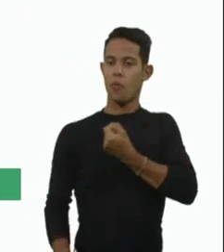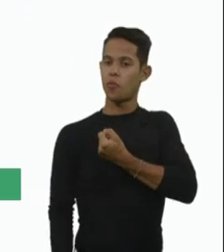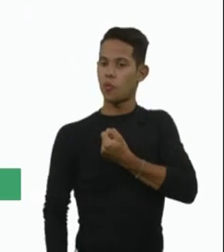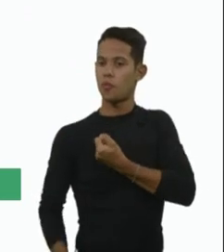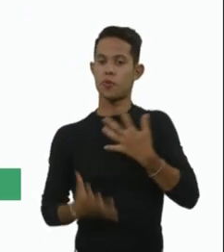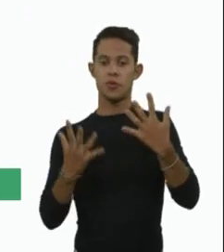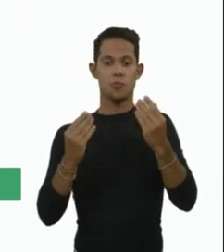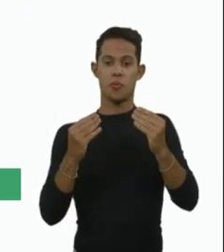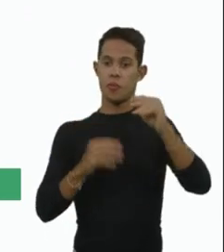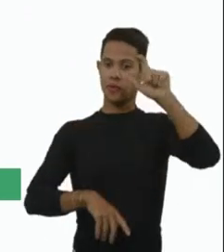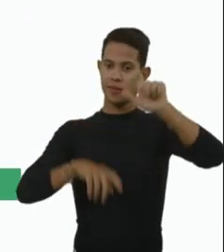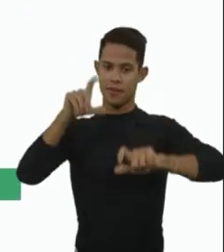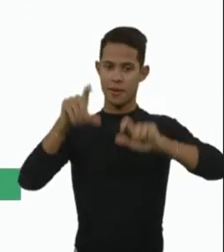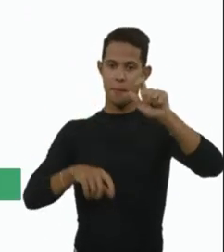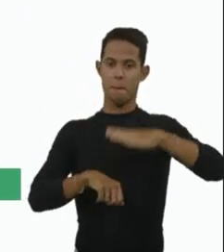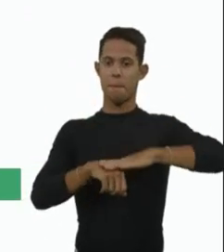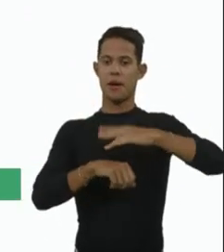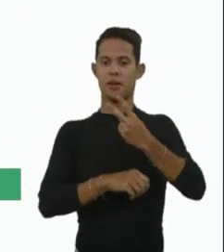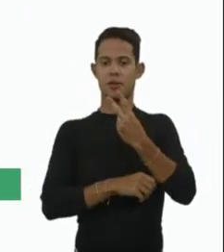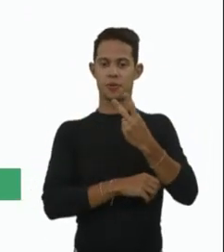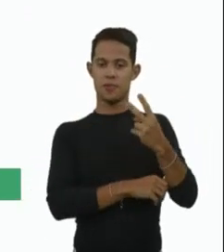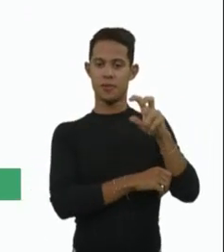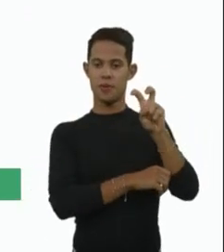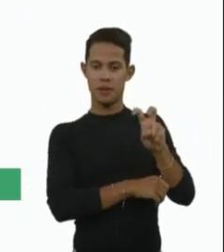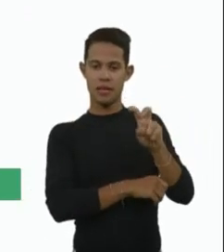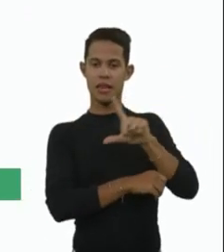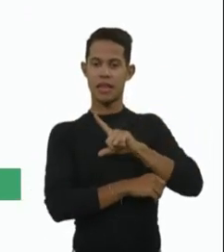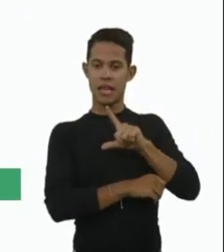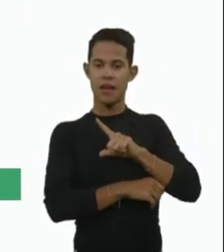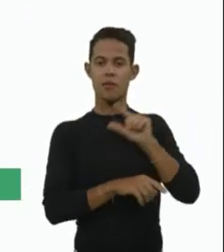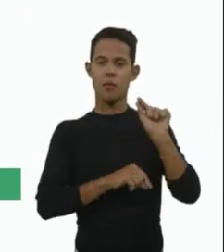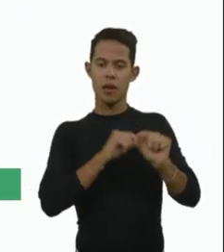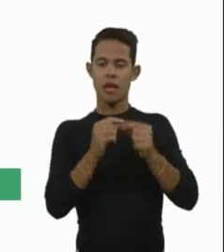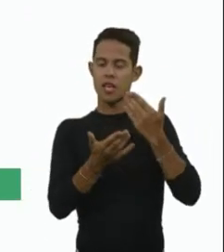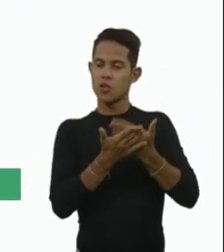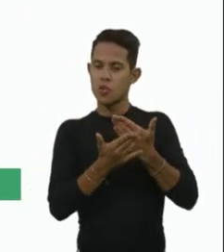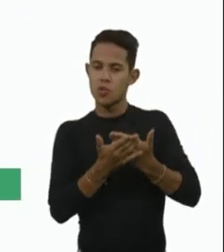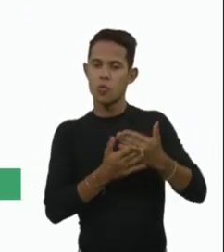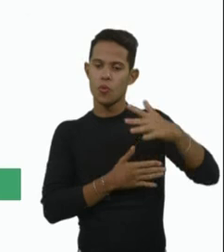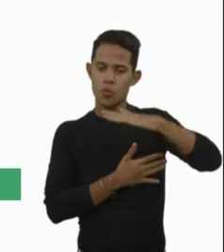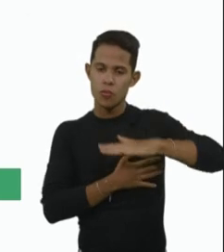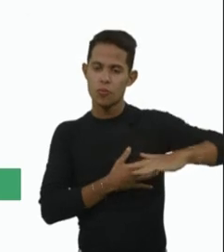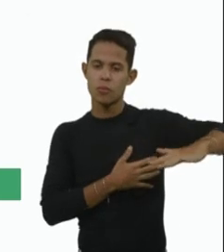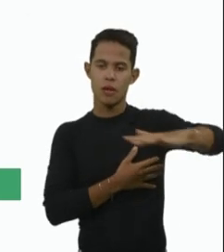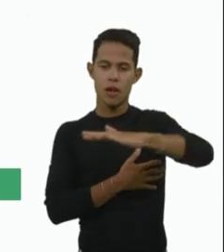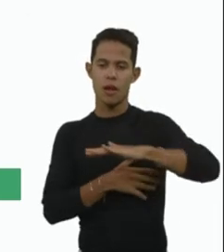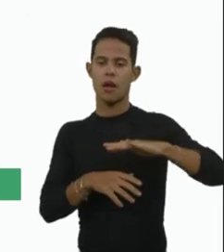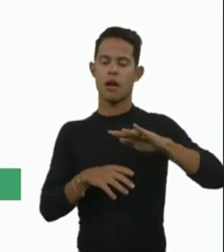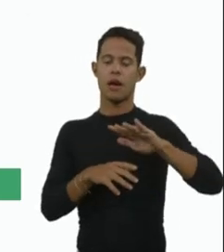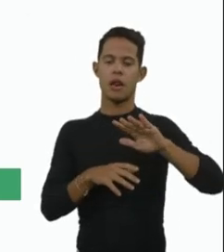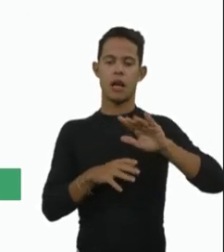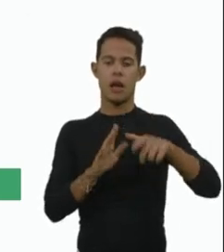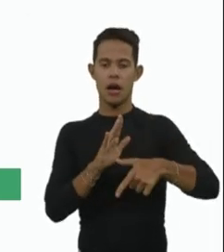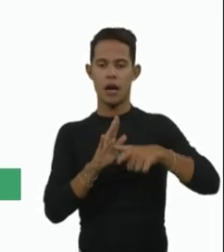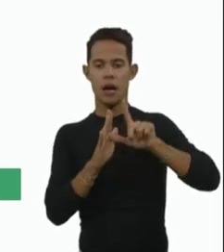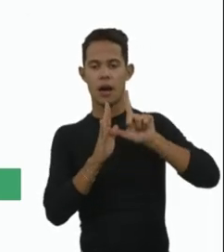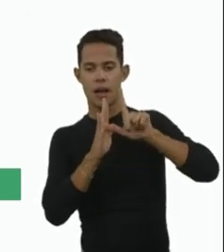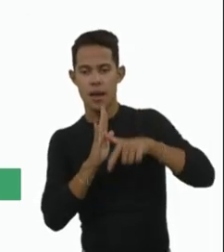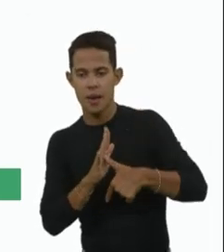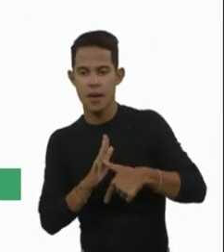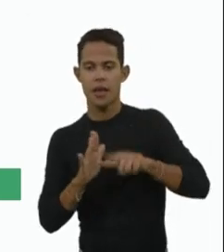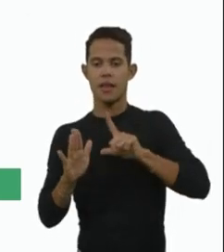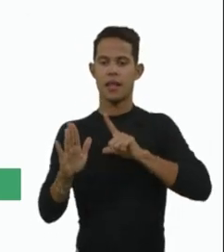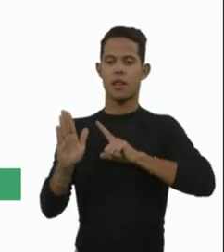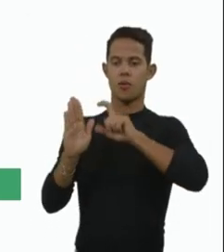são 325 pacientes que receberam, seja no estudo clínico, seja no uso compassivo, pós comercialização, mostrando uma taxa de